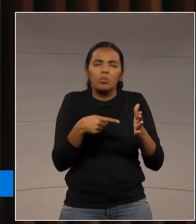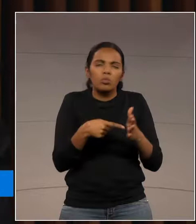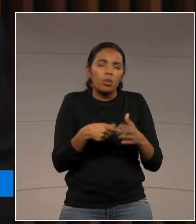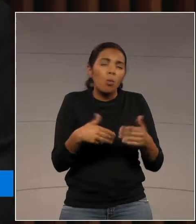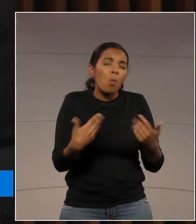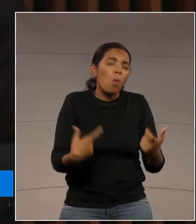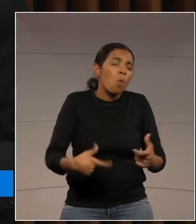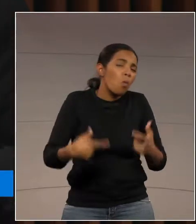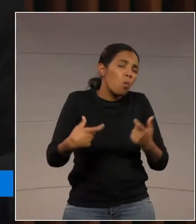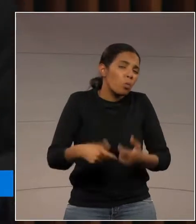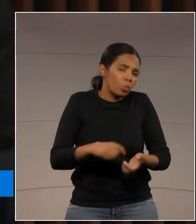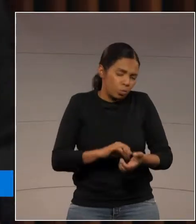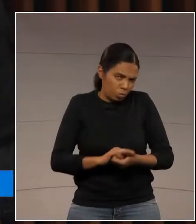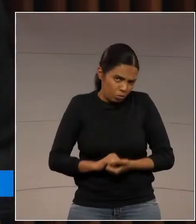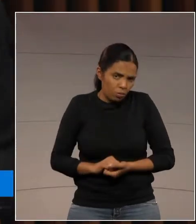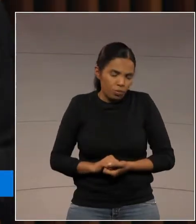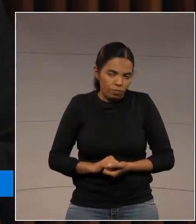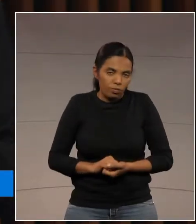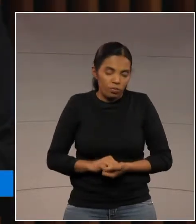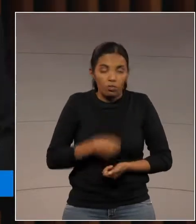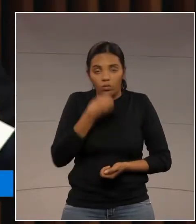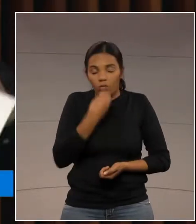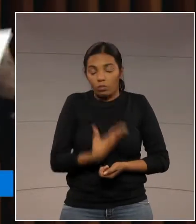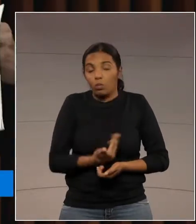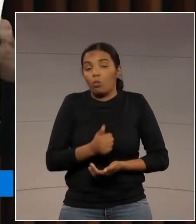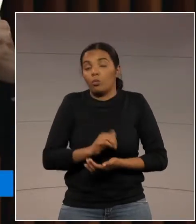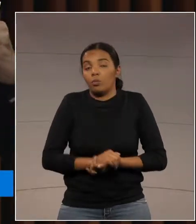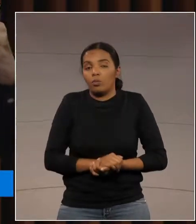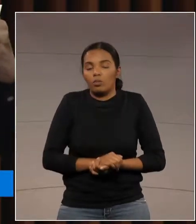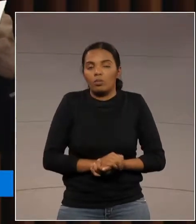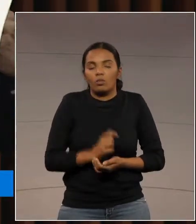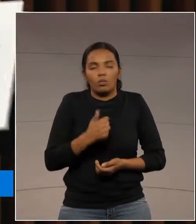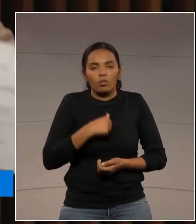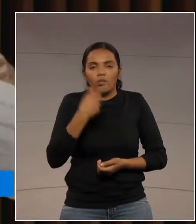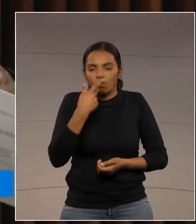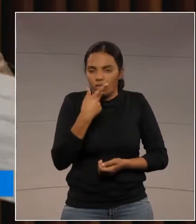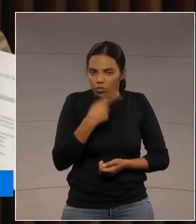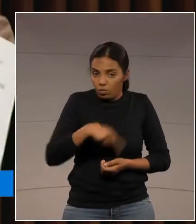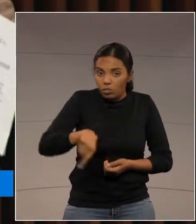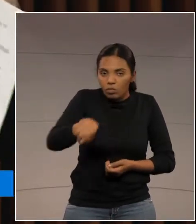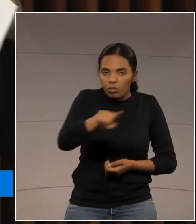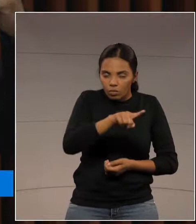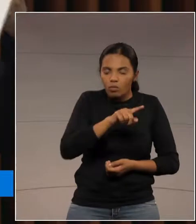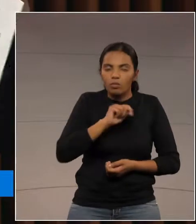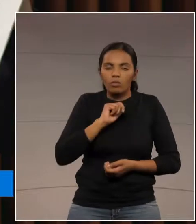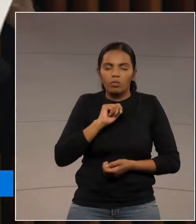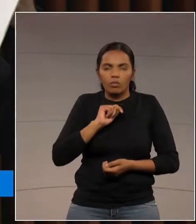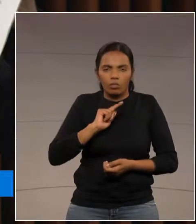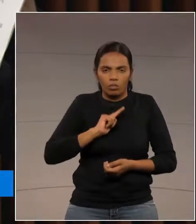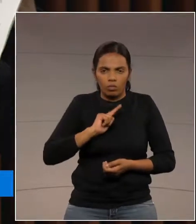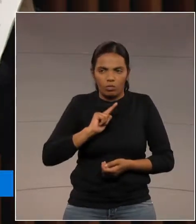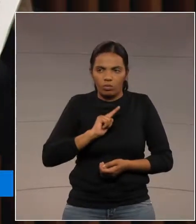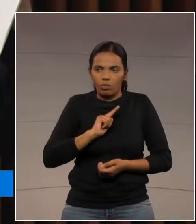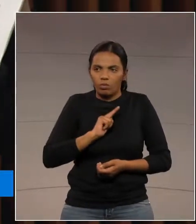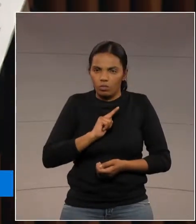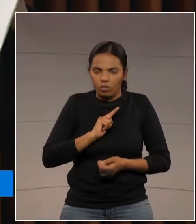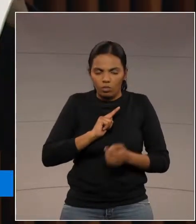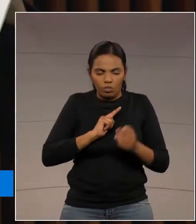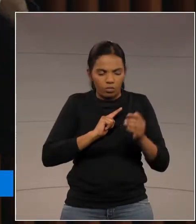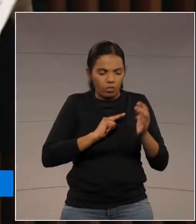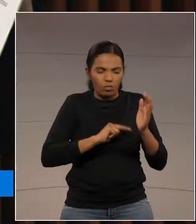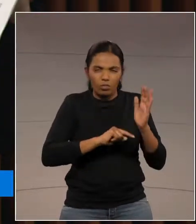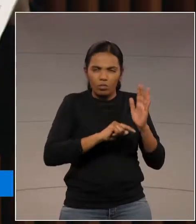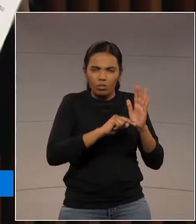bem. Então, eu quero dizer aos senhores que há um, no sítio da